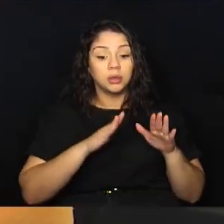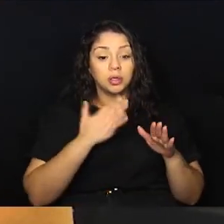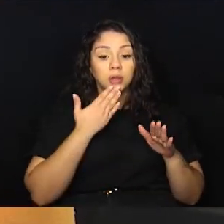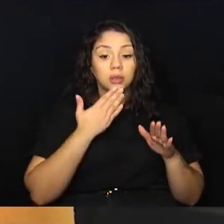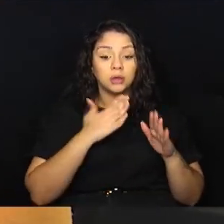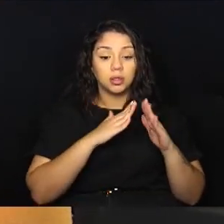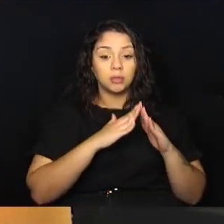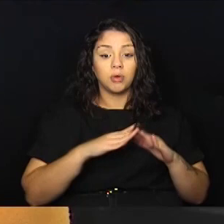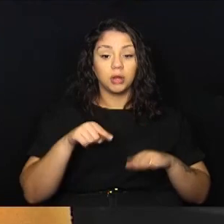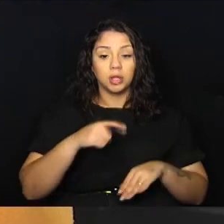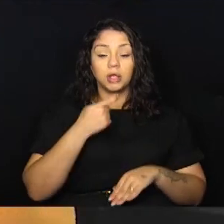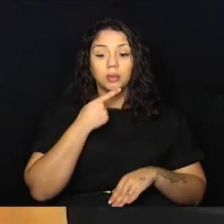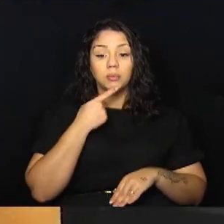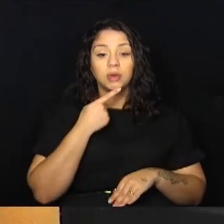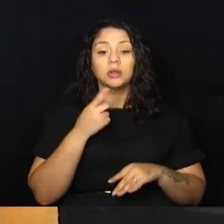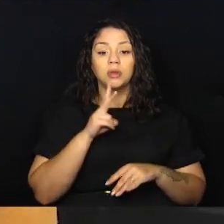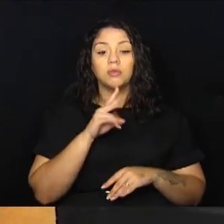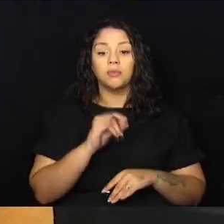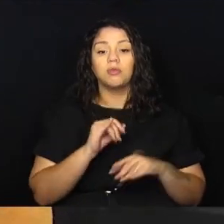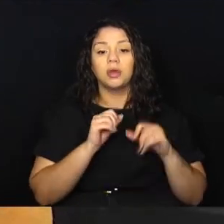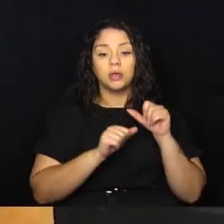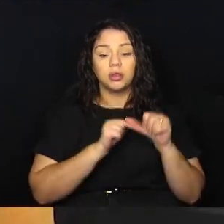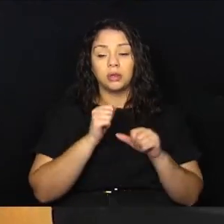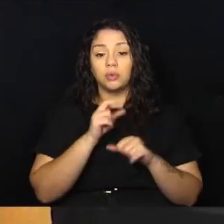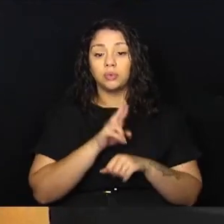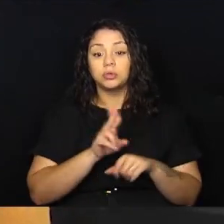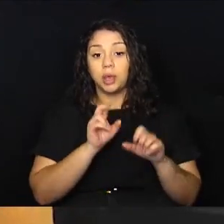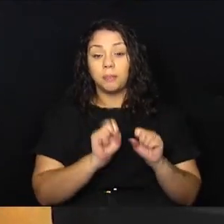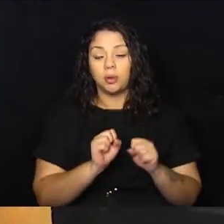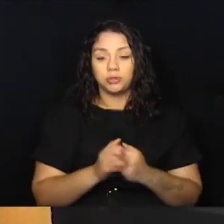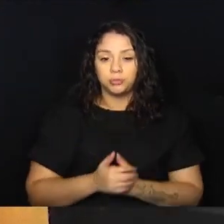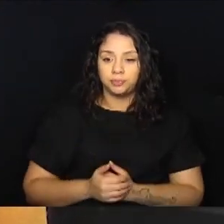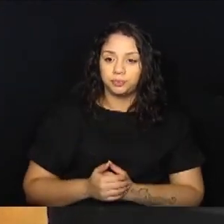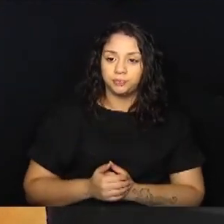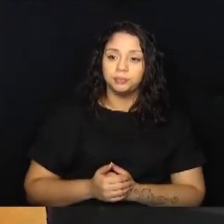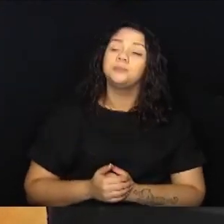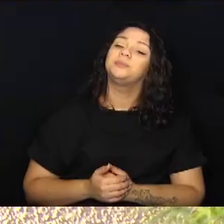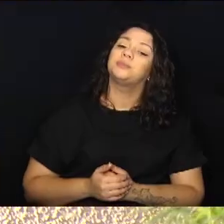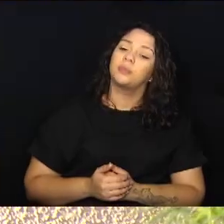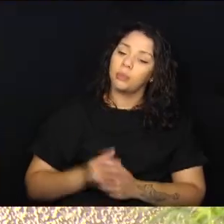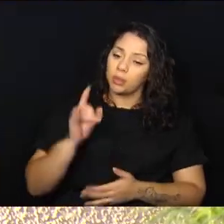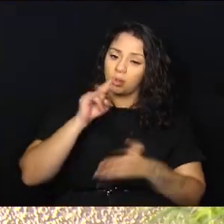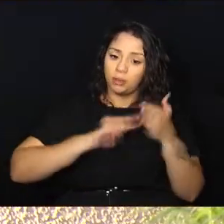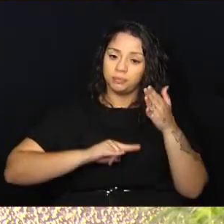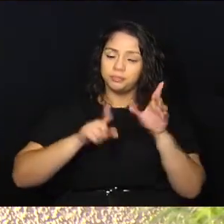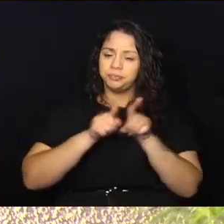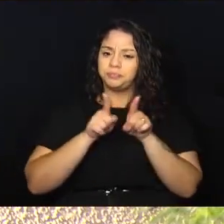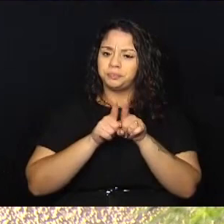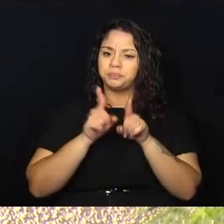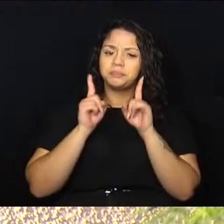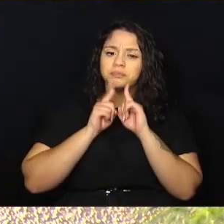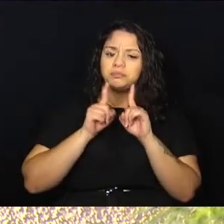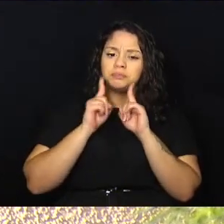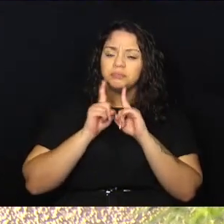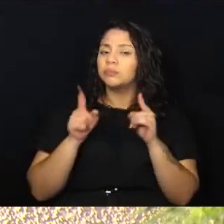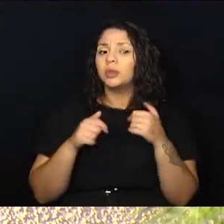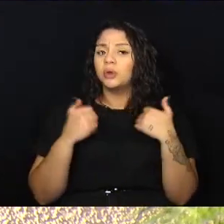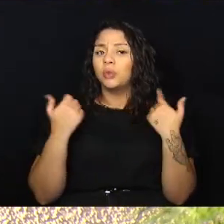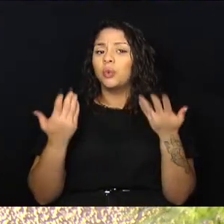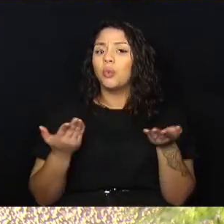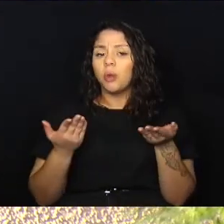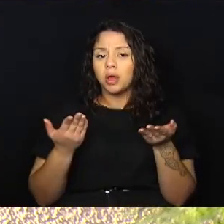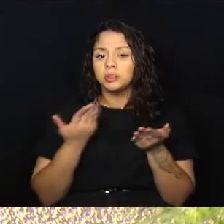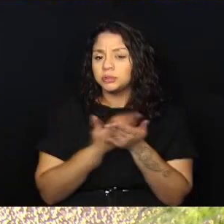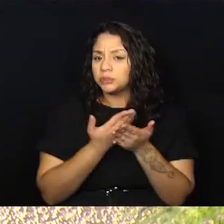quantos munícipes vão poder utilizar essa gratuidade com a alteração da lei. No documento, ela ainda questionou